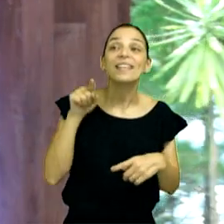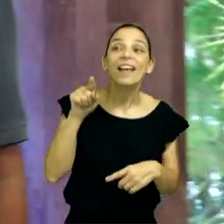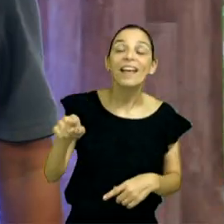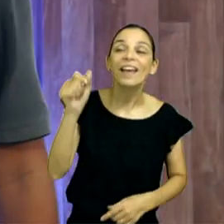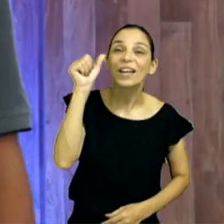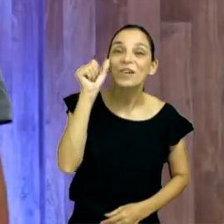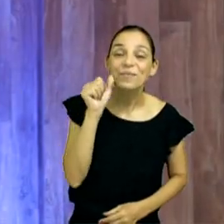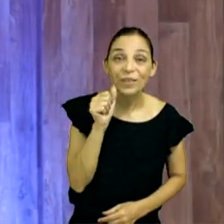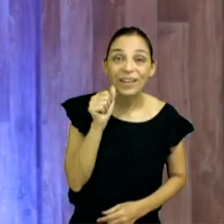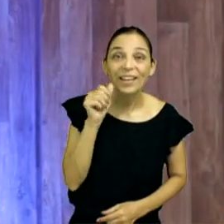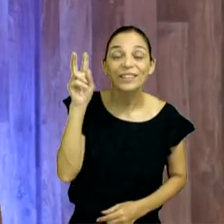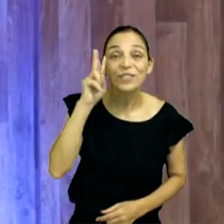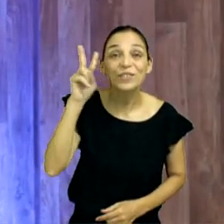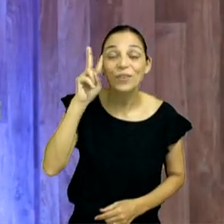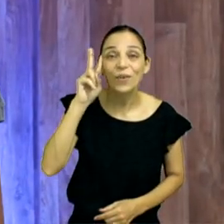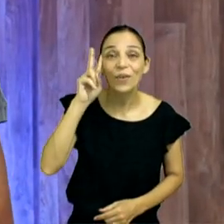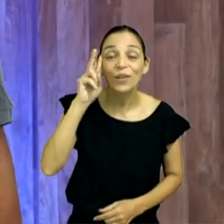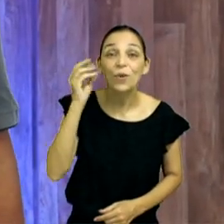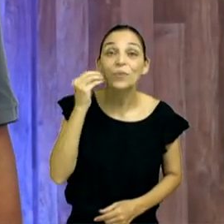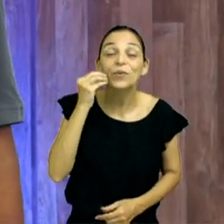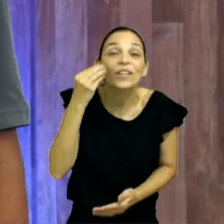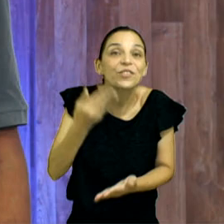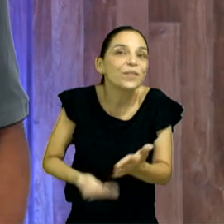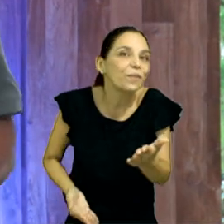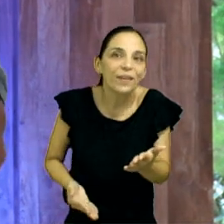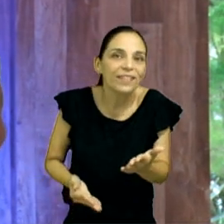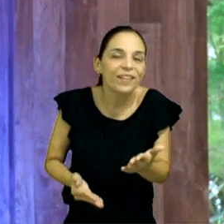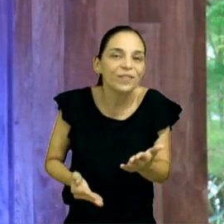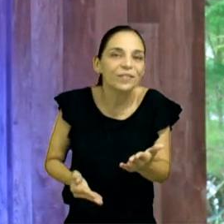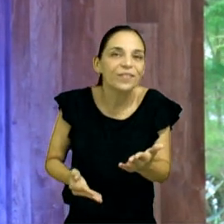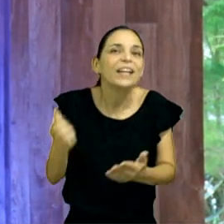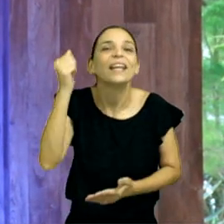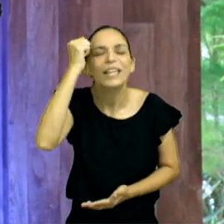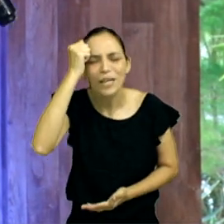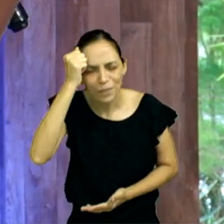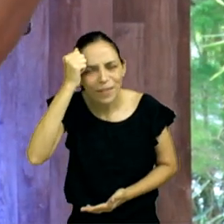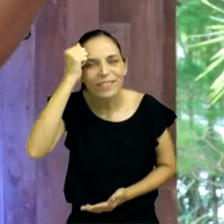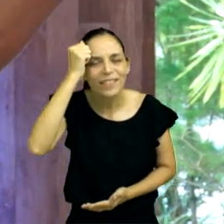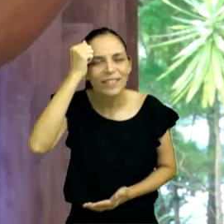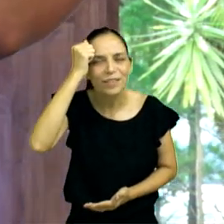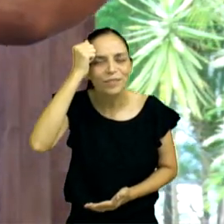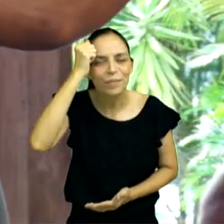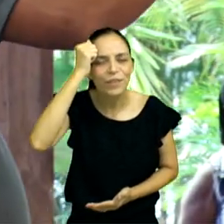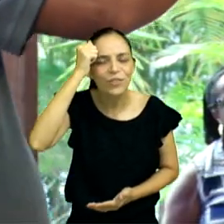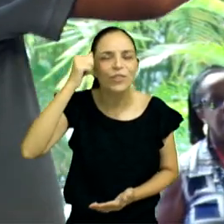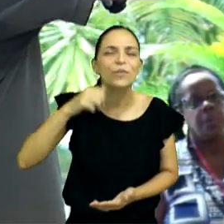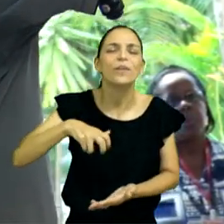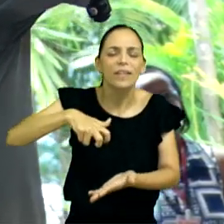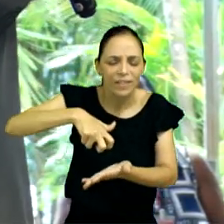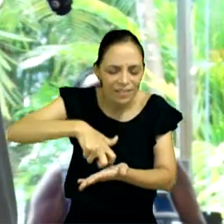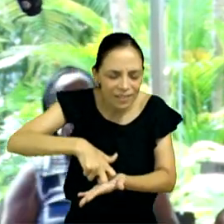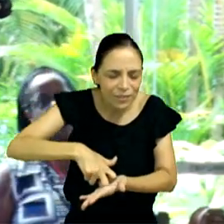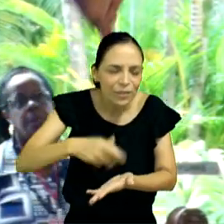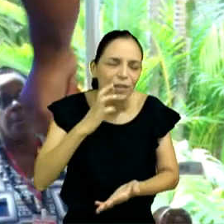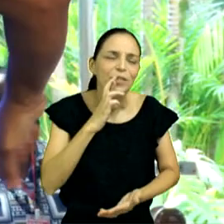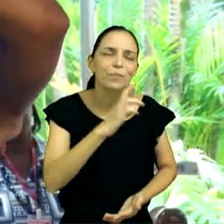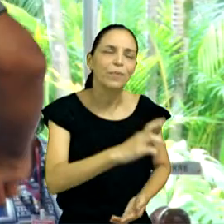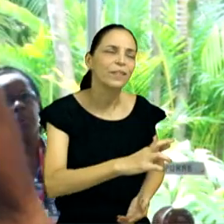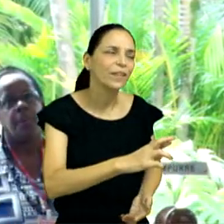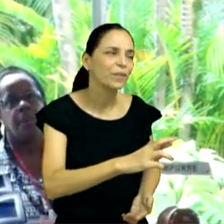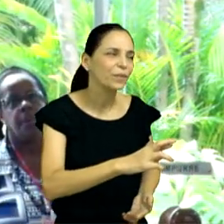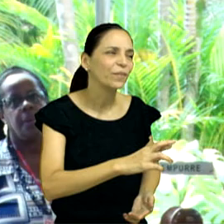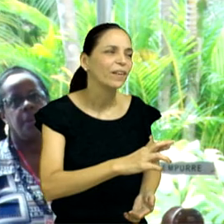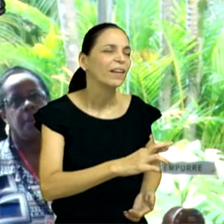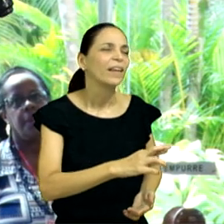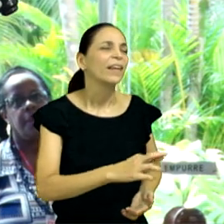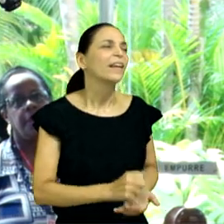oportunidade, de se humilhar, e ela diz, mestre, mas os cachorrinhos comem as migalhas, que caem da mesa das